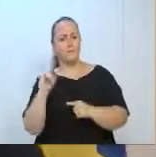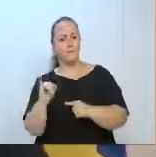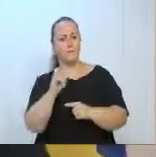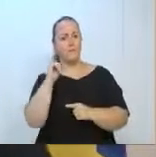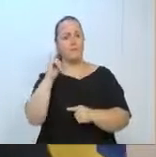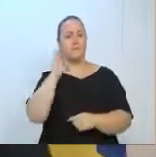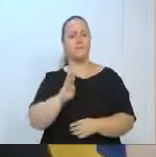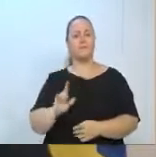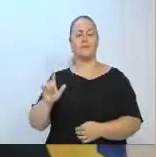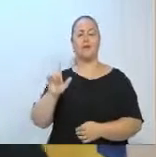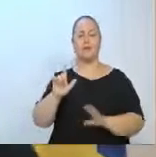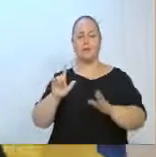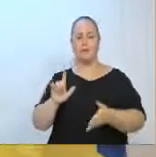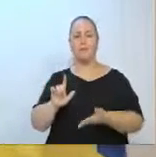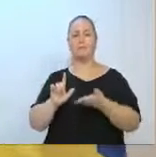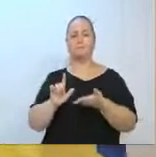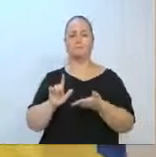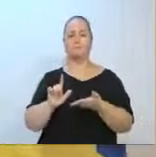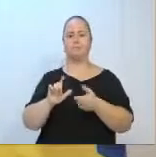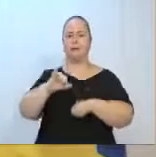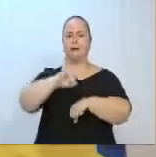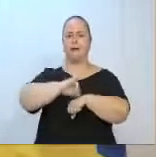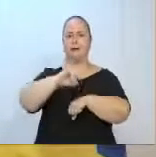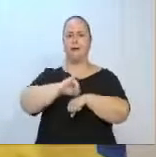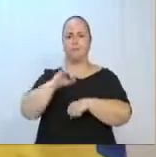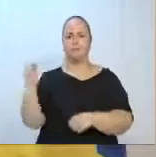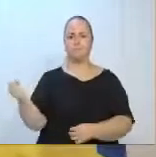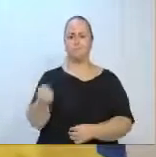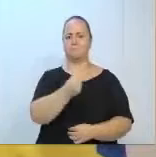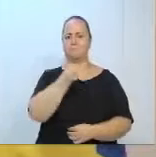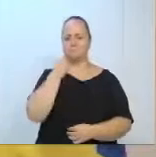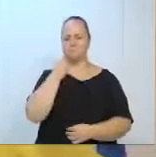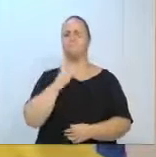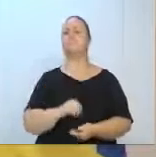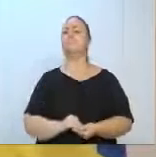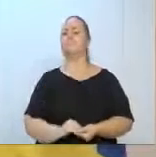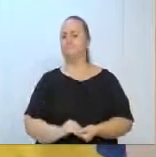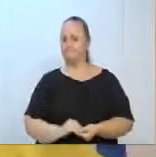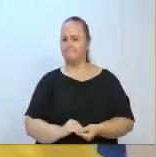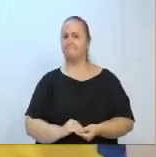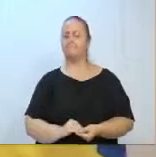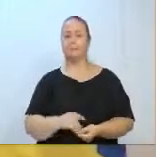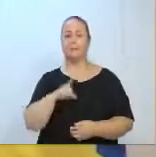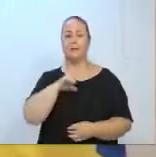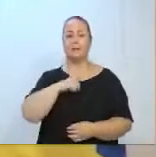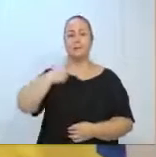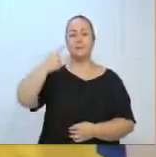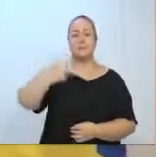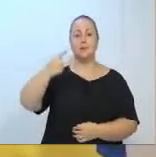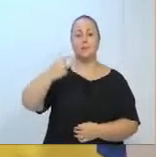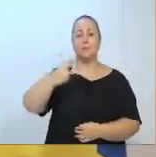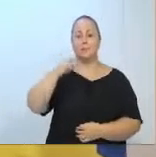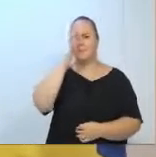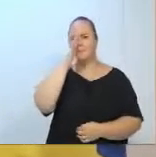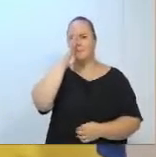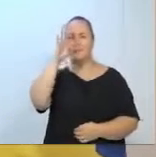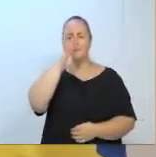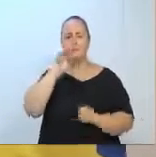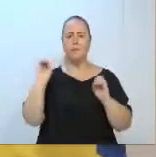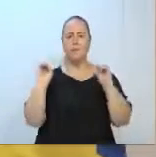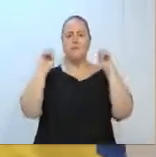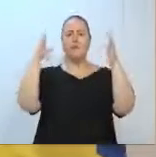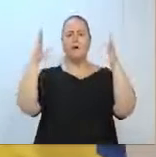na qual é considerada a capital da cerveja, cidade onde tem a segunda maior festa do Brasil, do chope da cerveja.